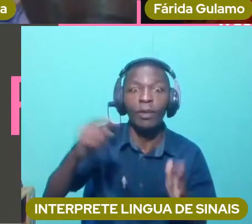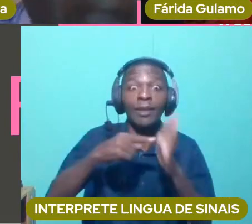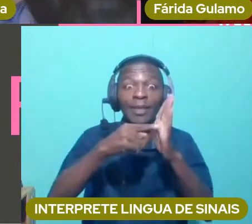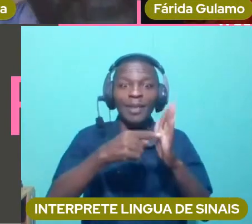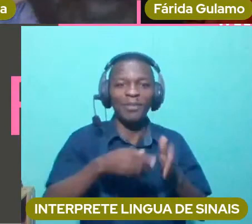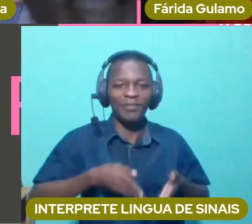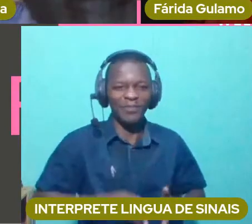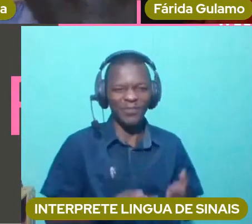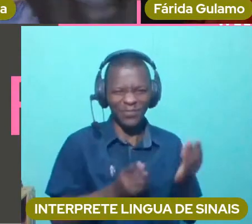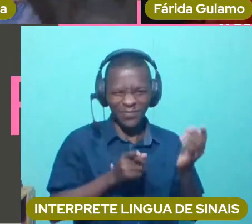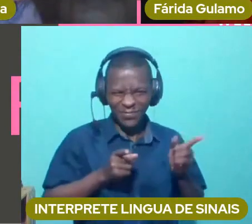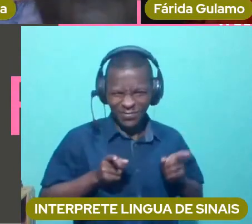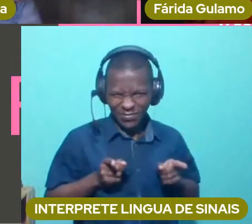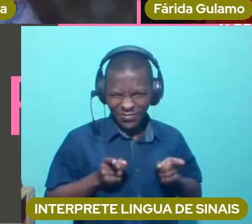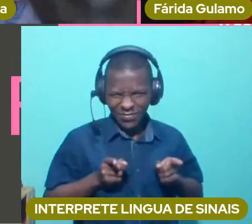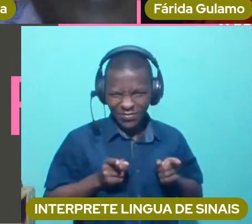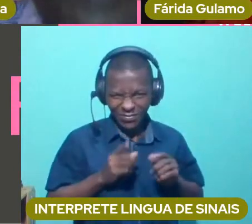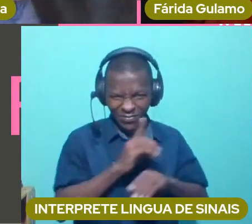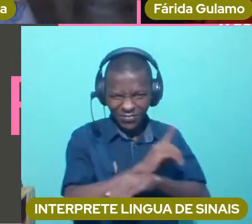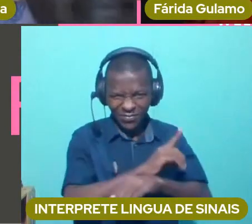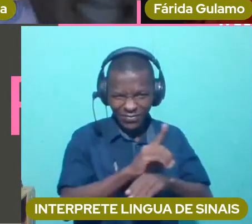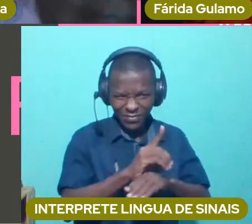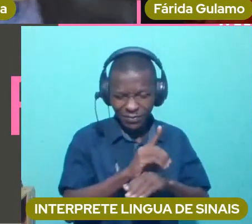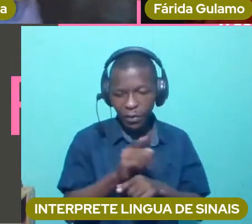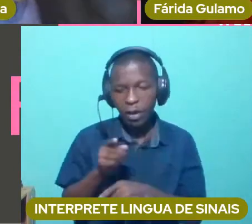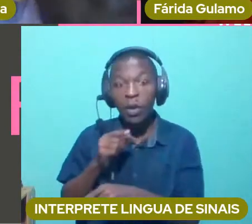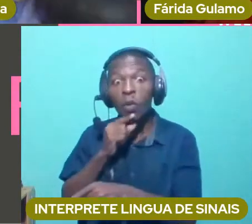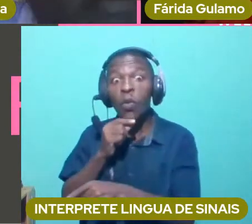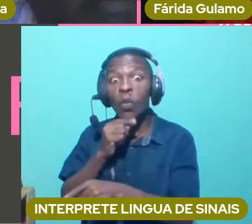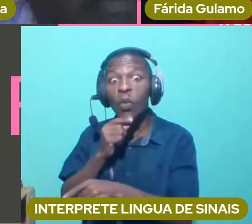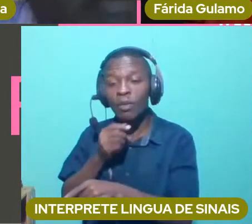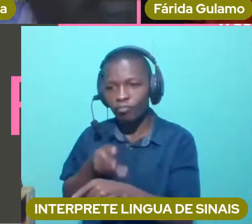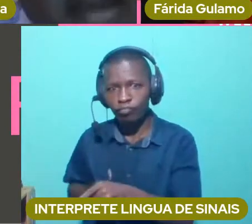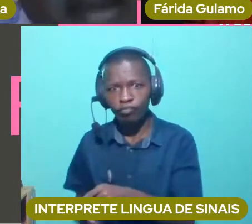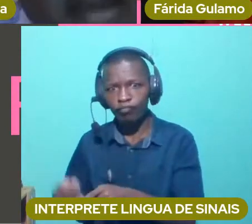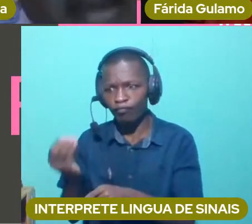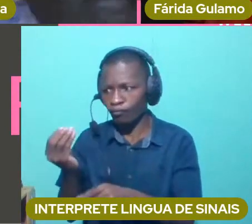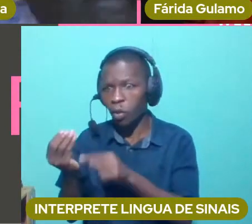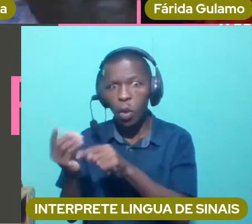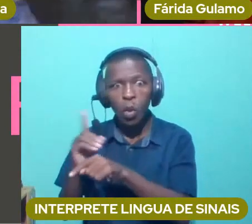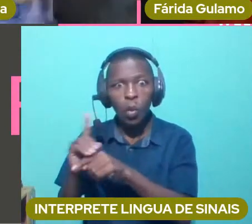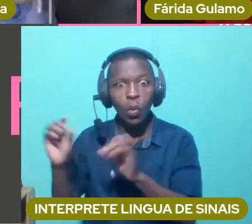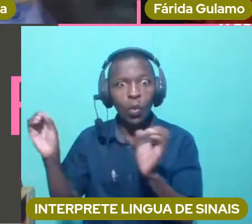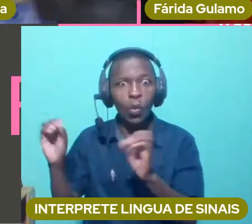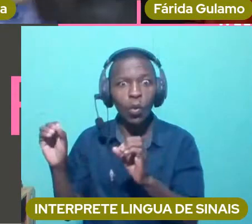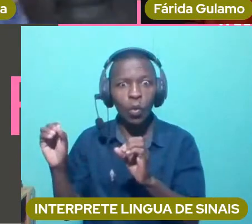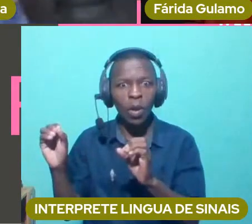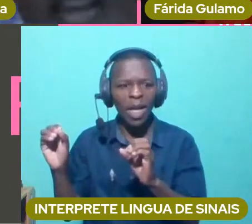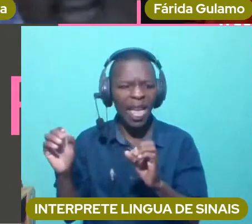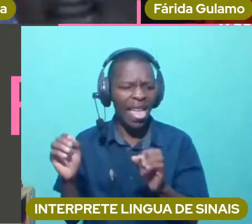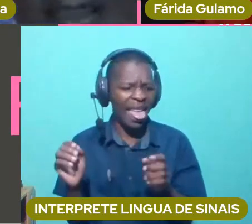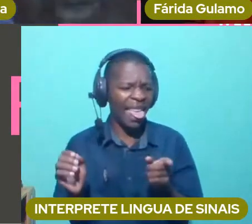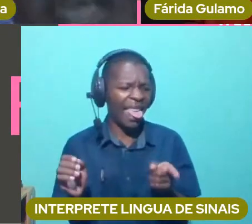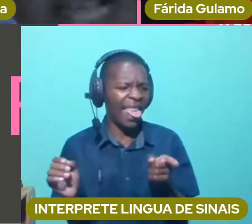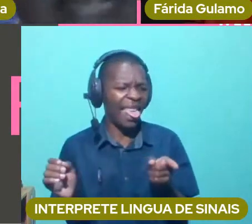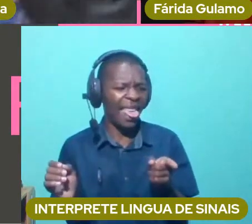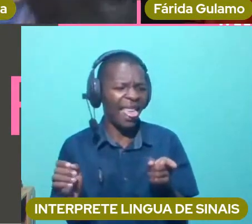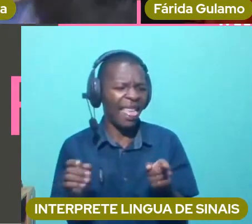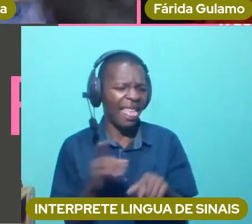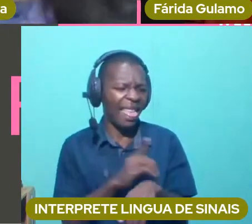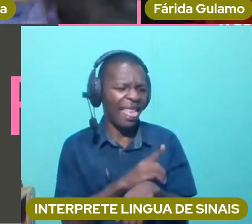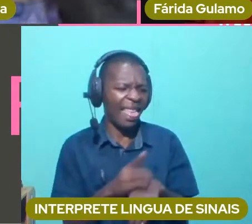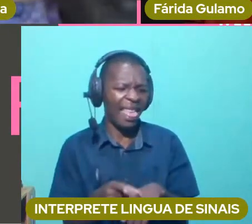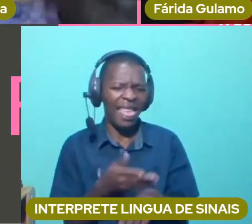escola. porque aquilo que as famílias pensavam, e algumas ainda pensam é que a rapariga vai ser abusada